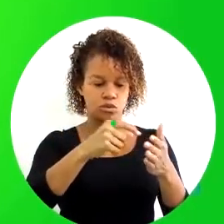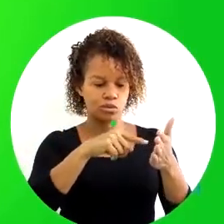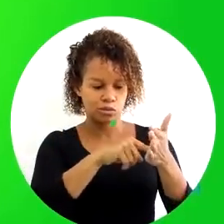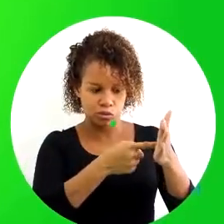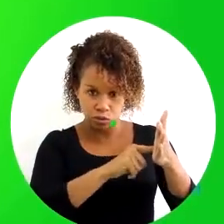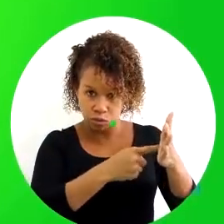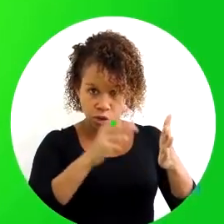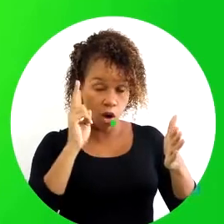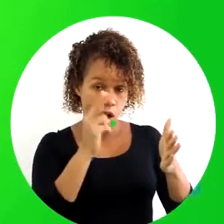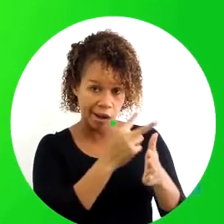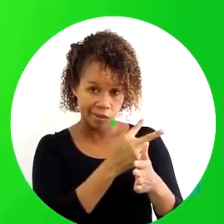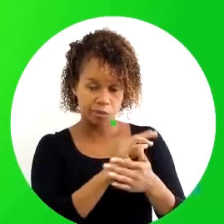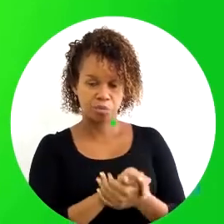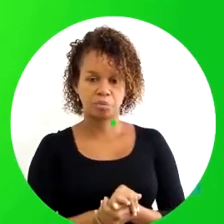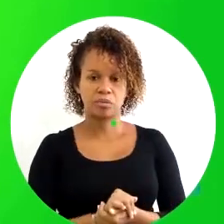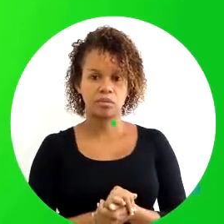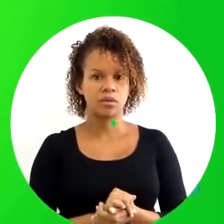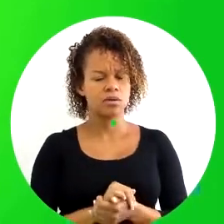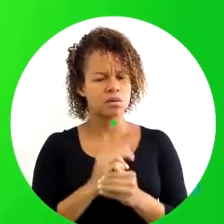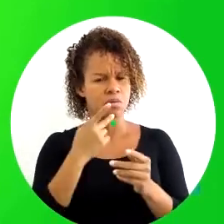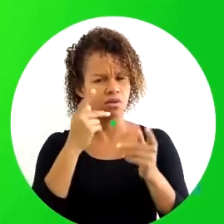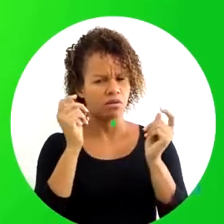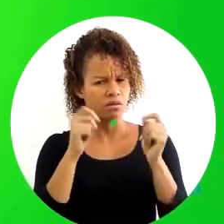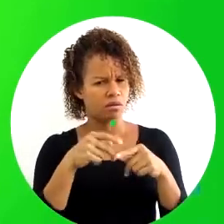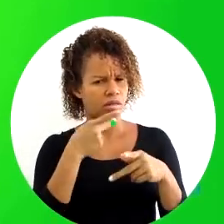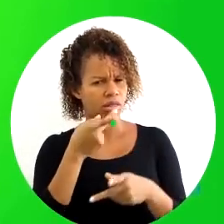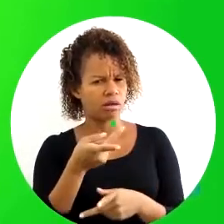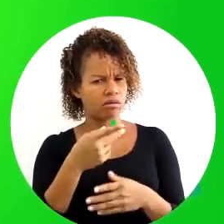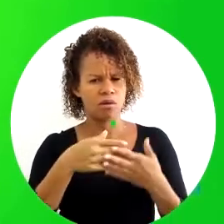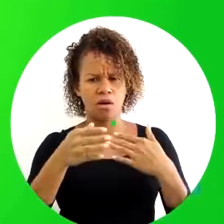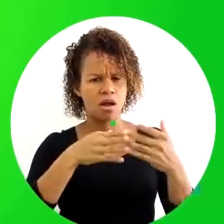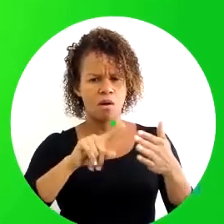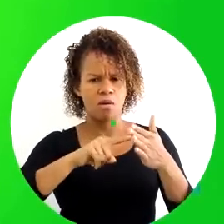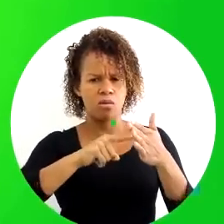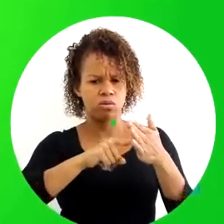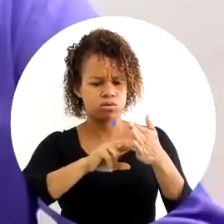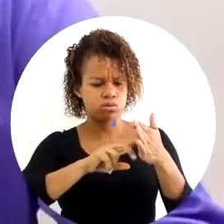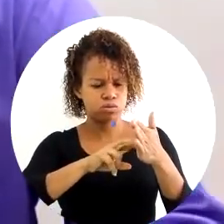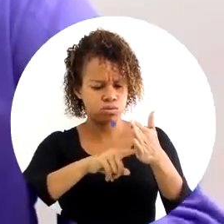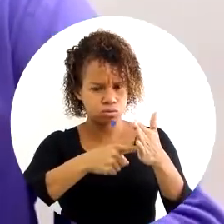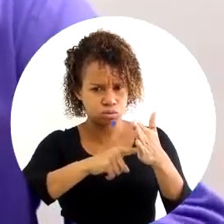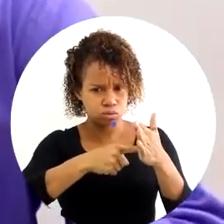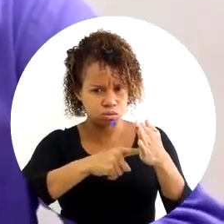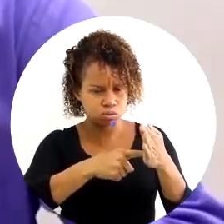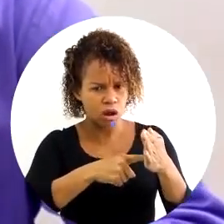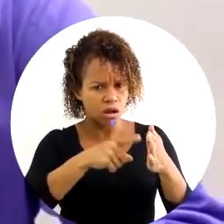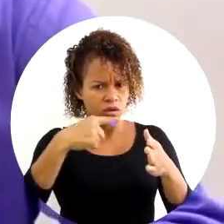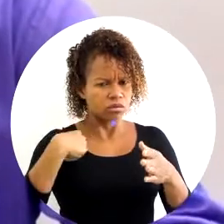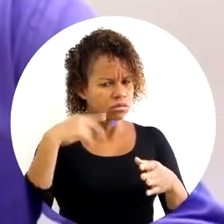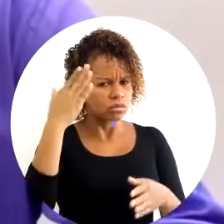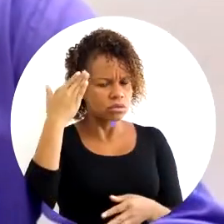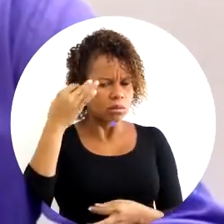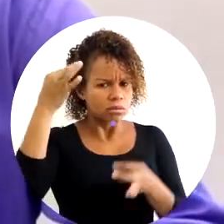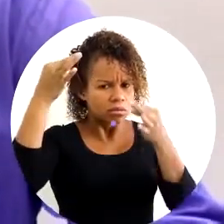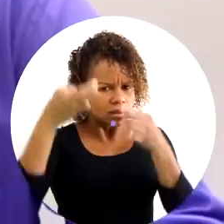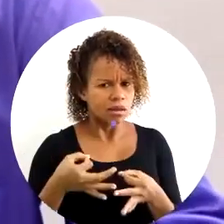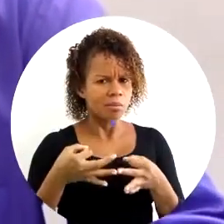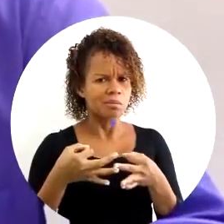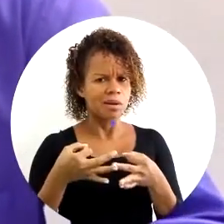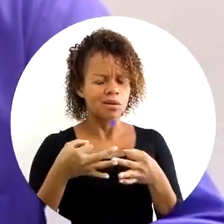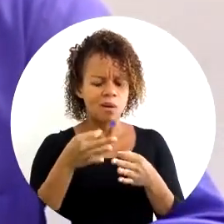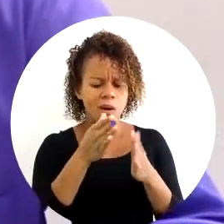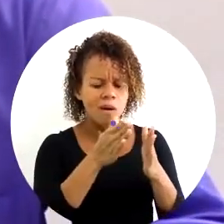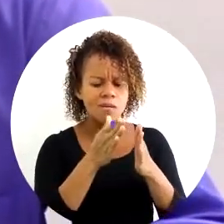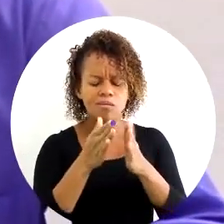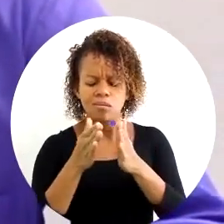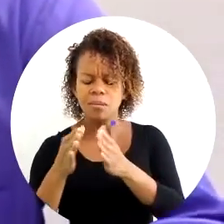apertar primeiro? Dá uma olhada. Você poderia dizer qualquer um dos parafusos. Eu e você não sabemos exatamente qual